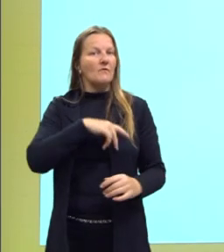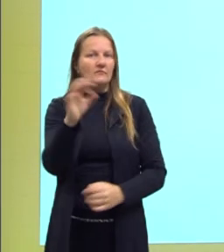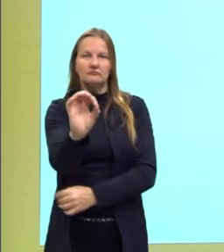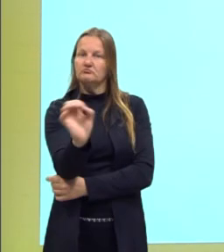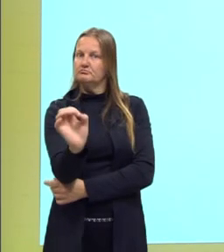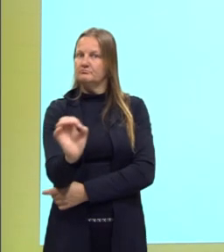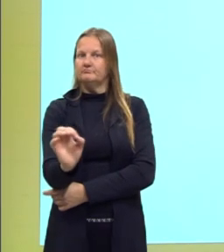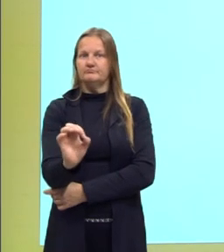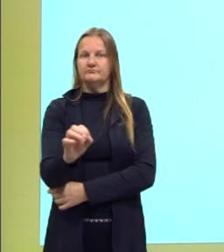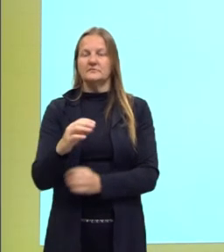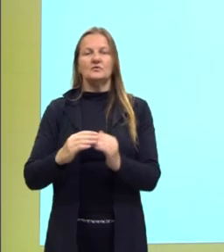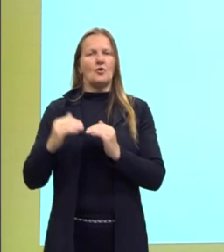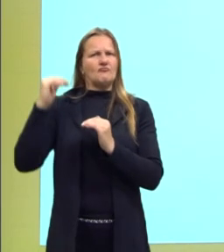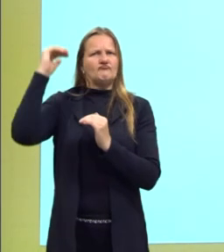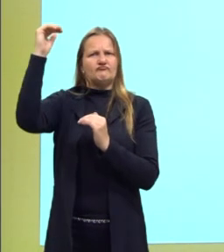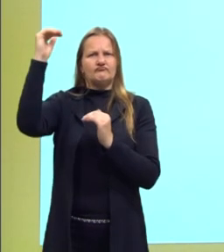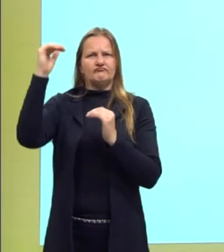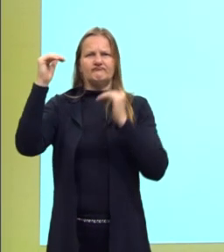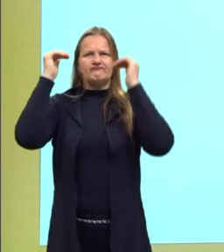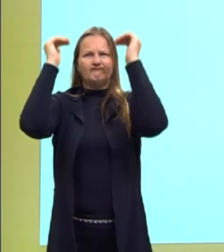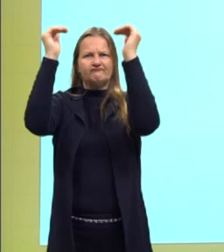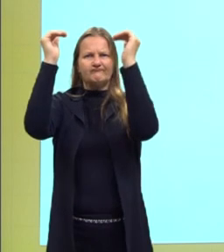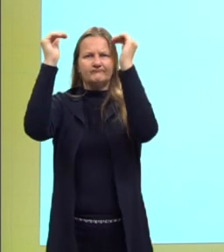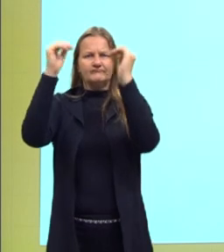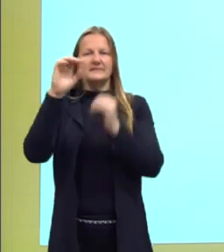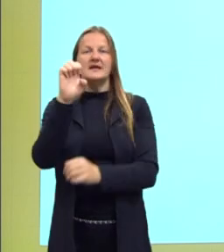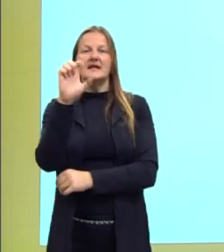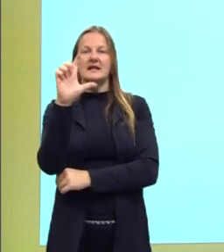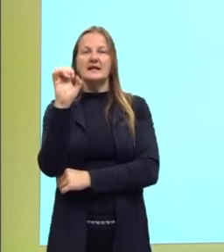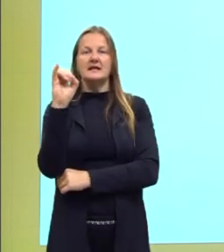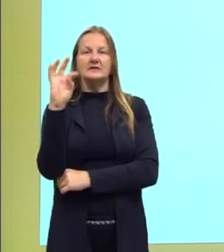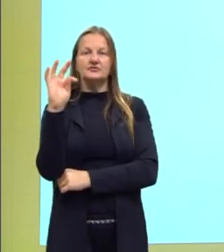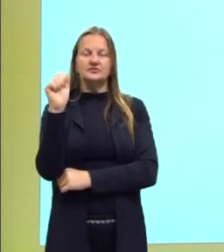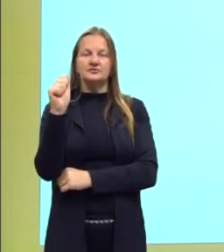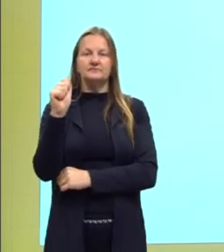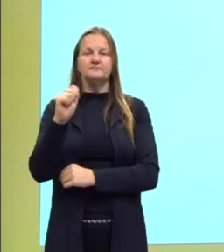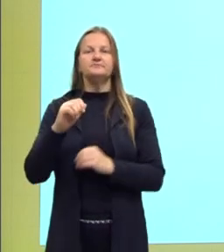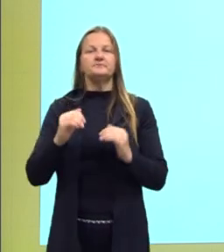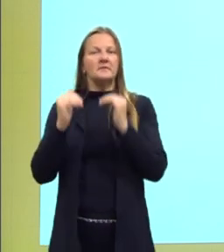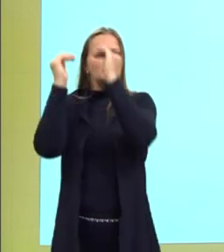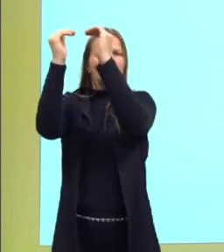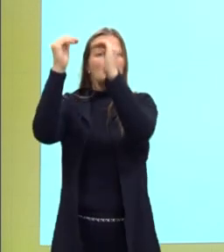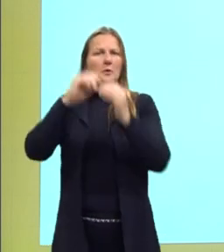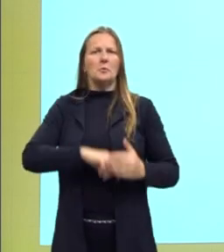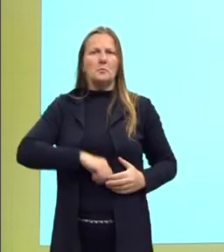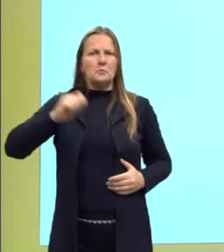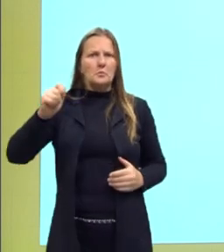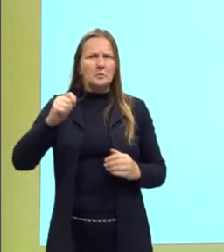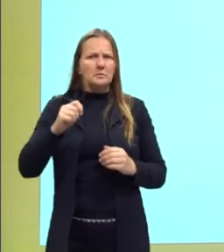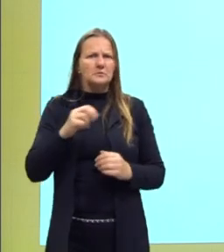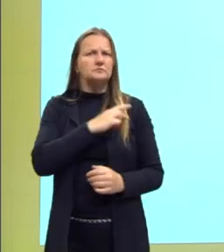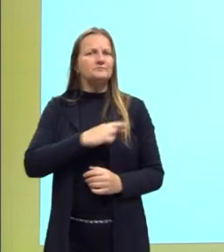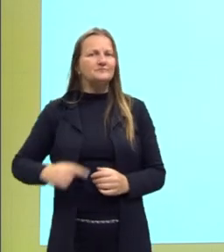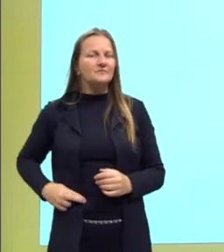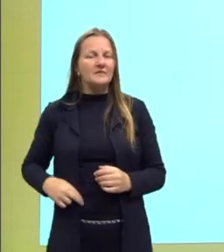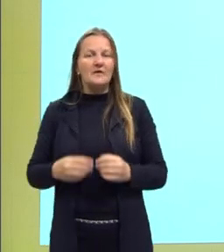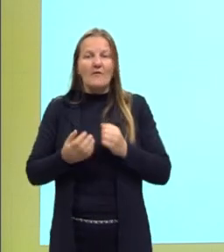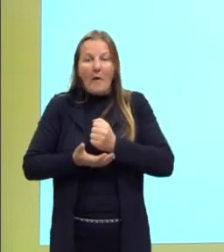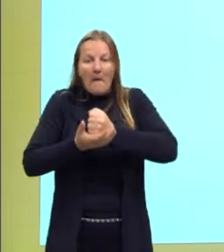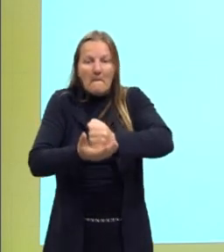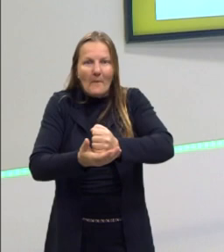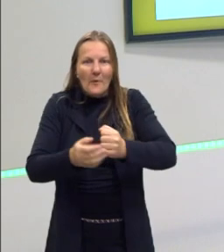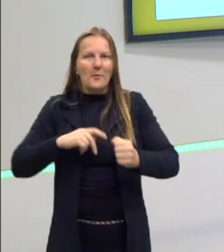Também é um movimento de elite. Então, é uma proclamação que não serve tanto assim para os interesses da população.